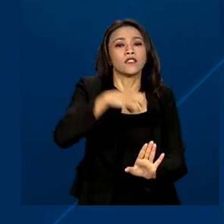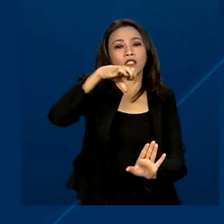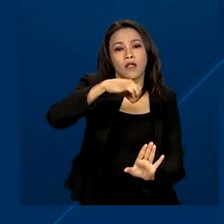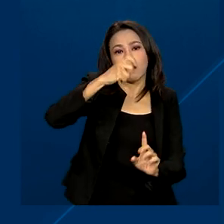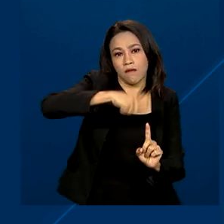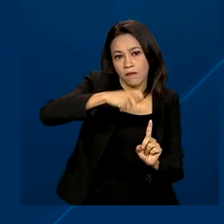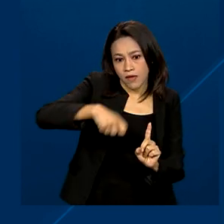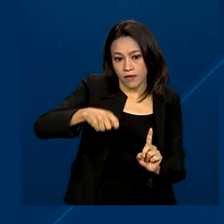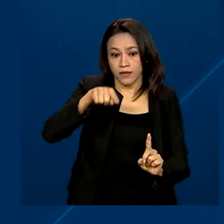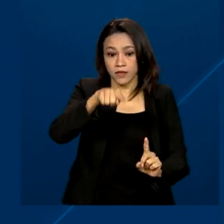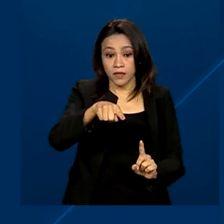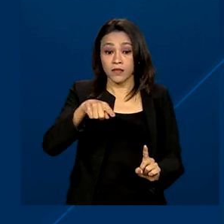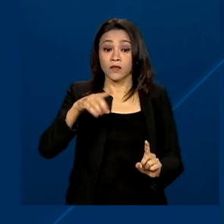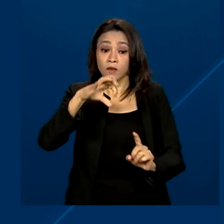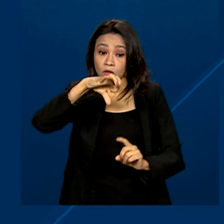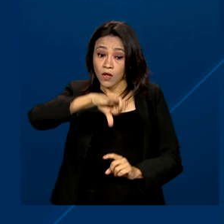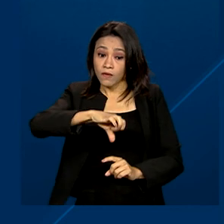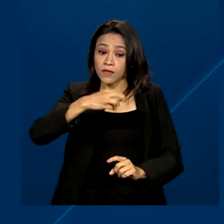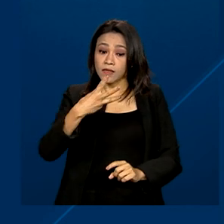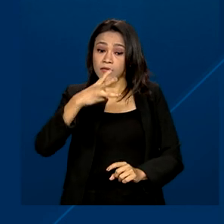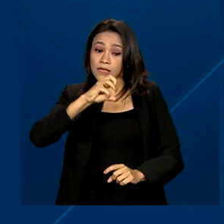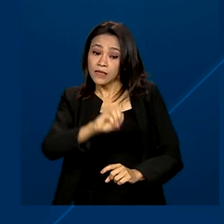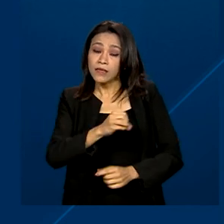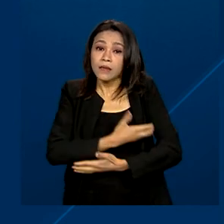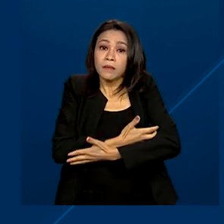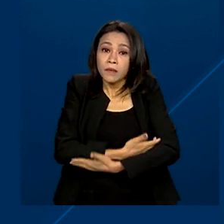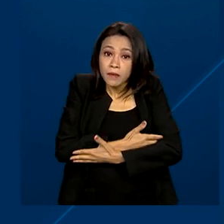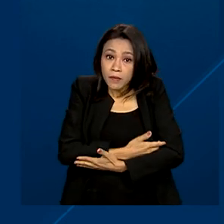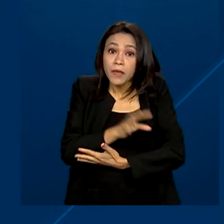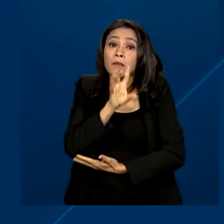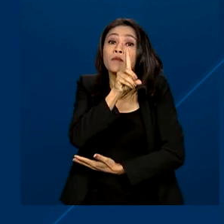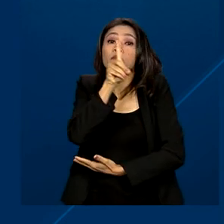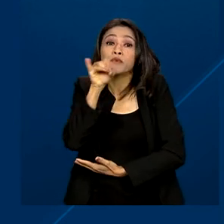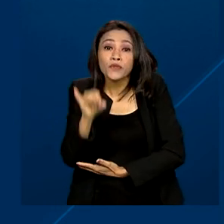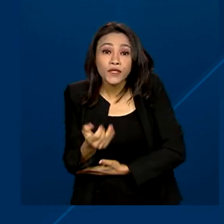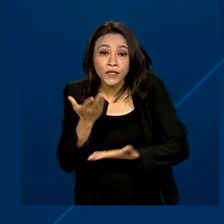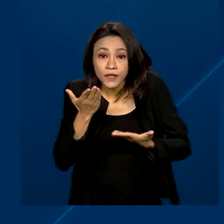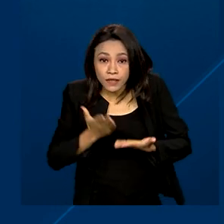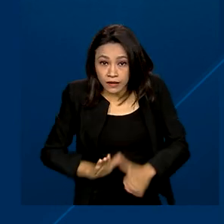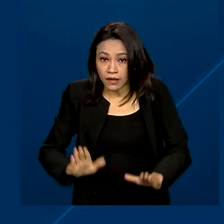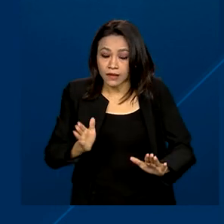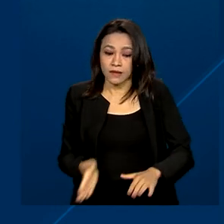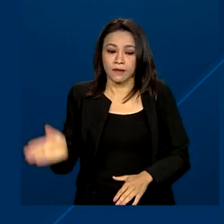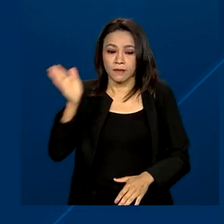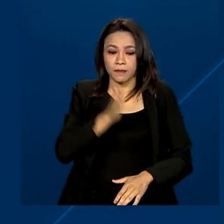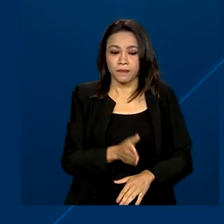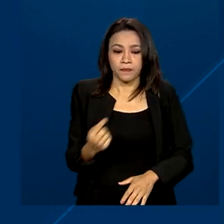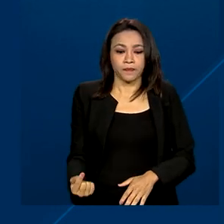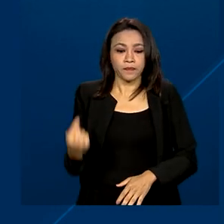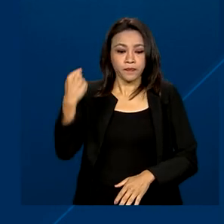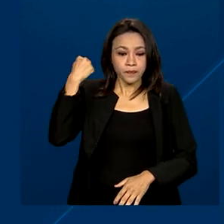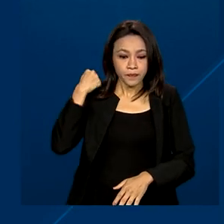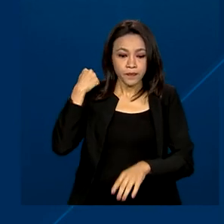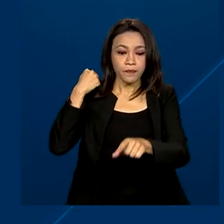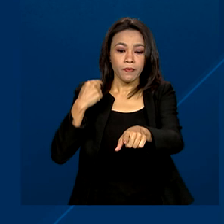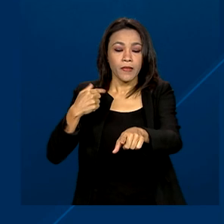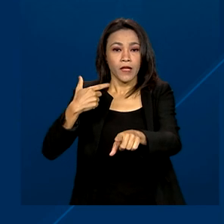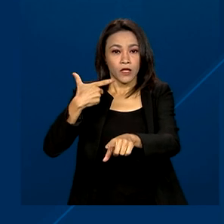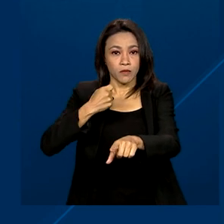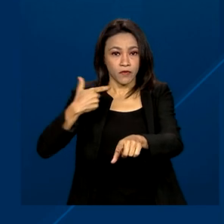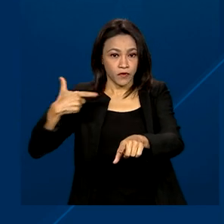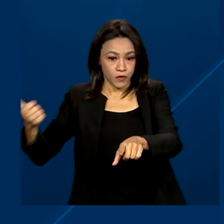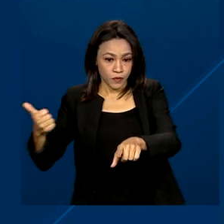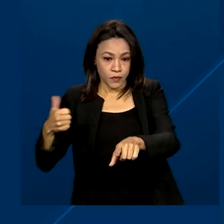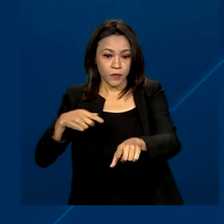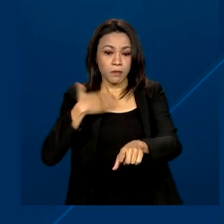930 bebês prematuros por dia. Em 2021, a taxa de mortalidade para essa população